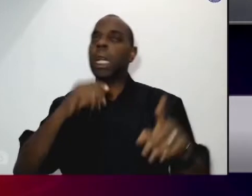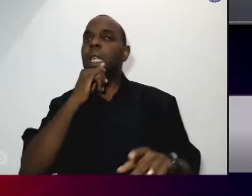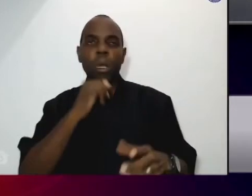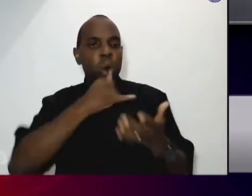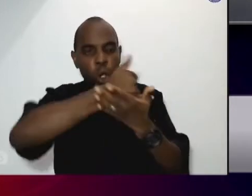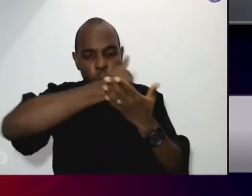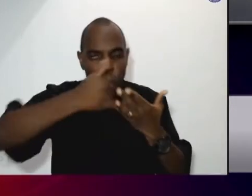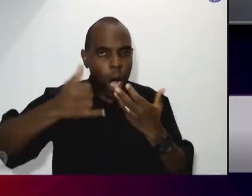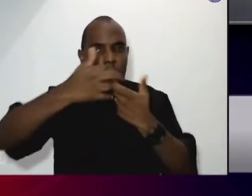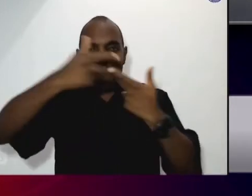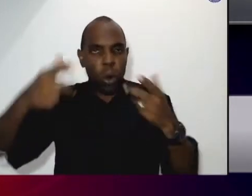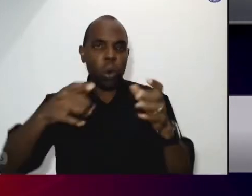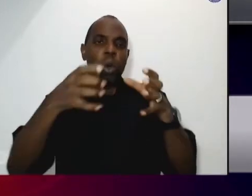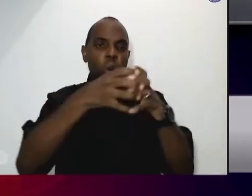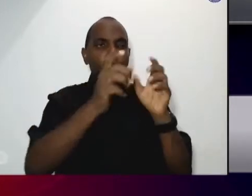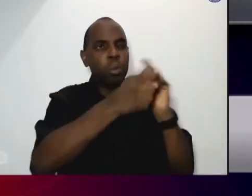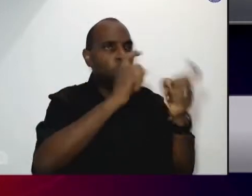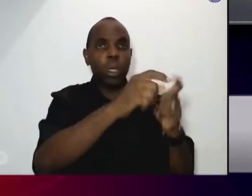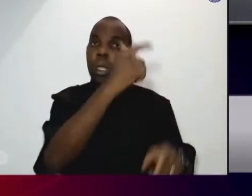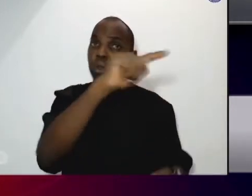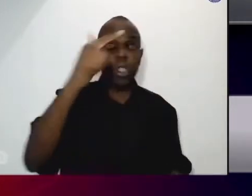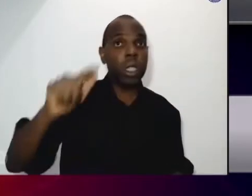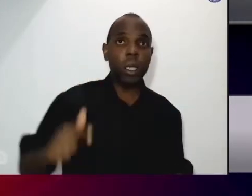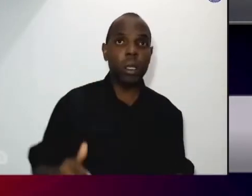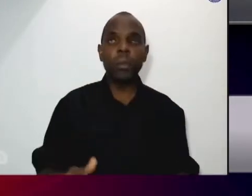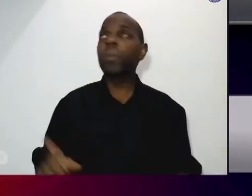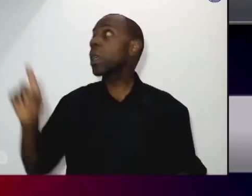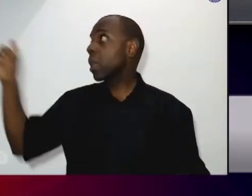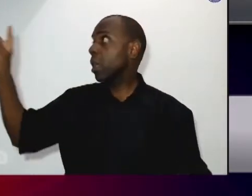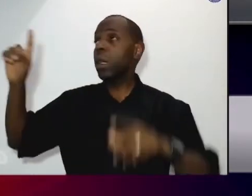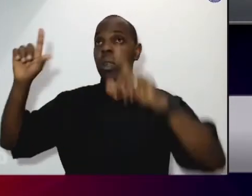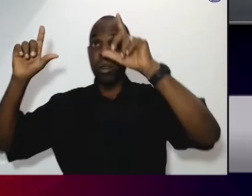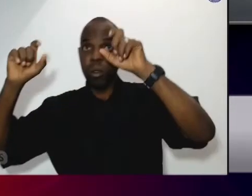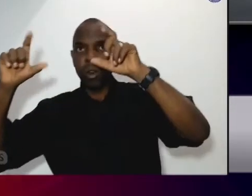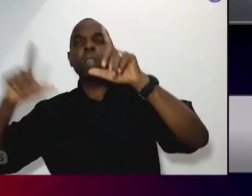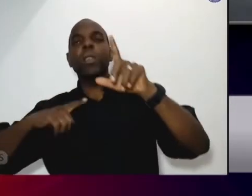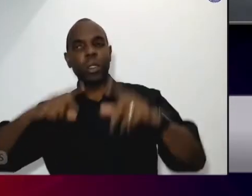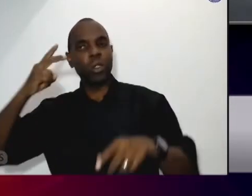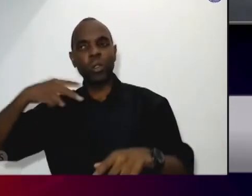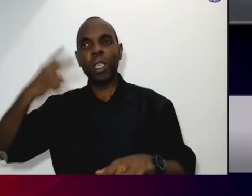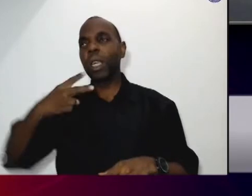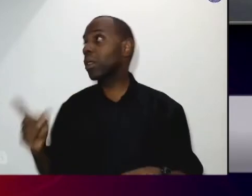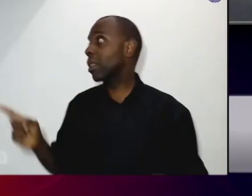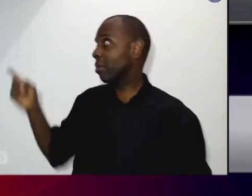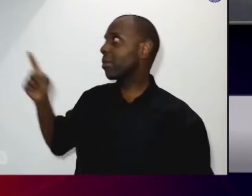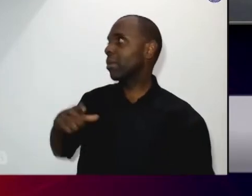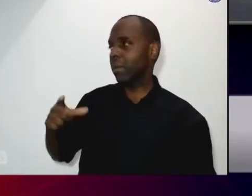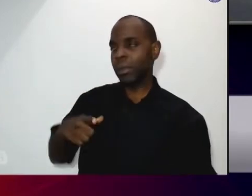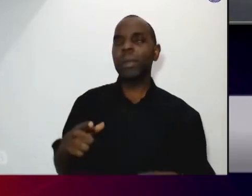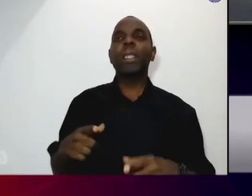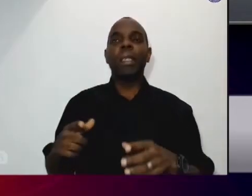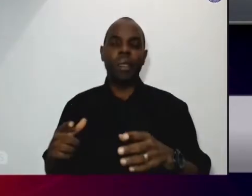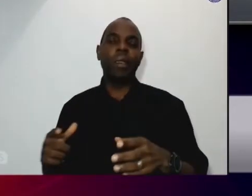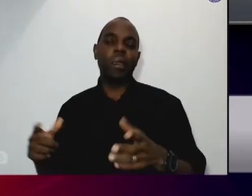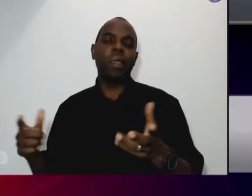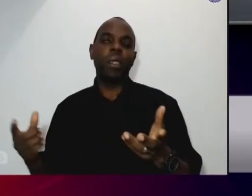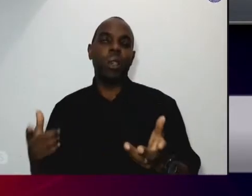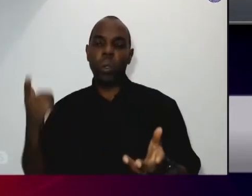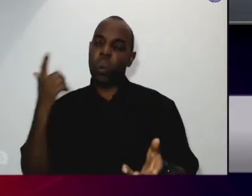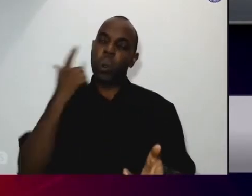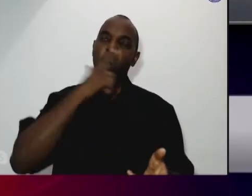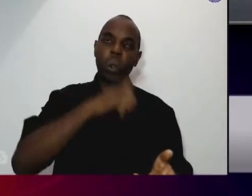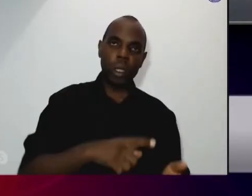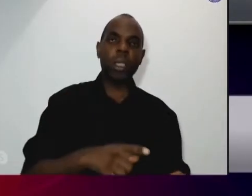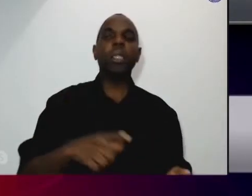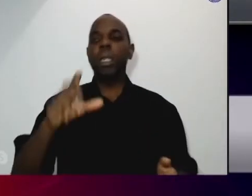aí tem uma foto aqui que alguns vereadores vão recordar que a gente se reuniu a primeira reunião para saber para reage